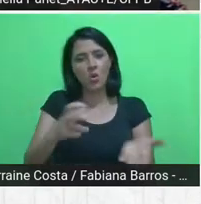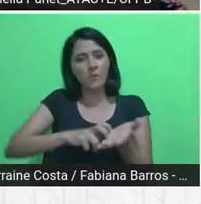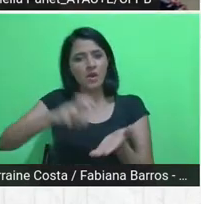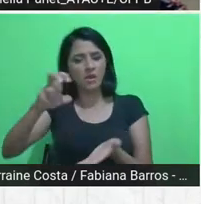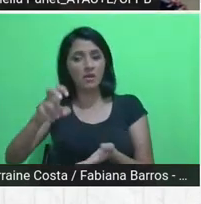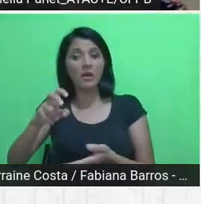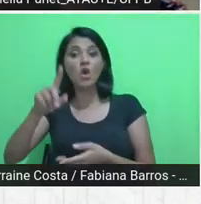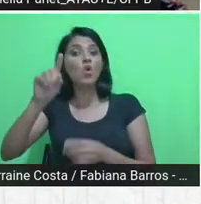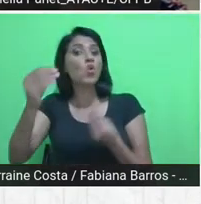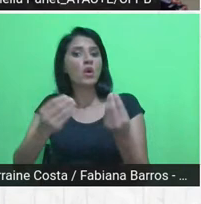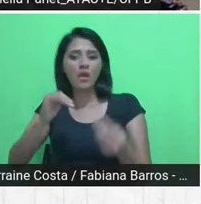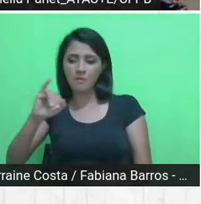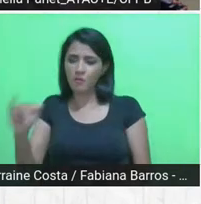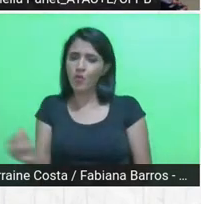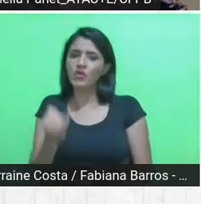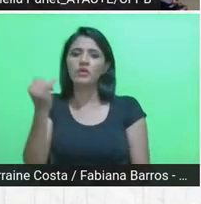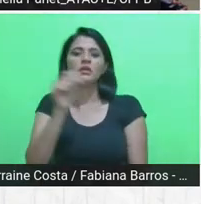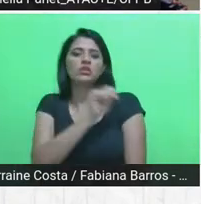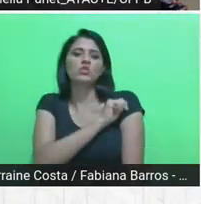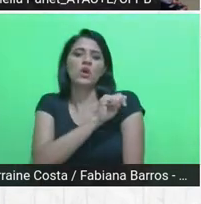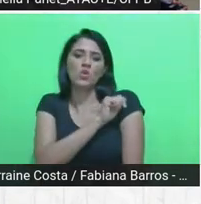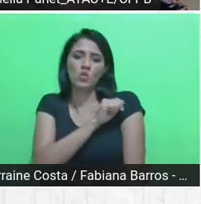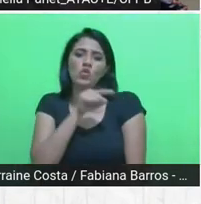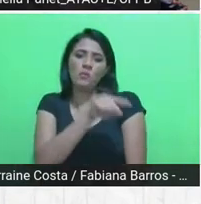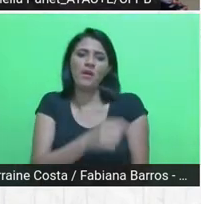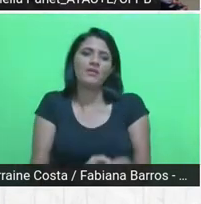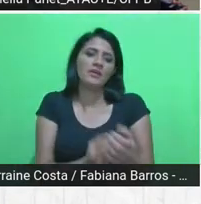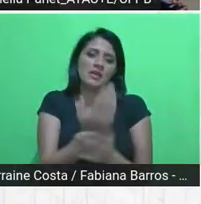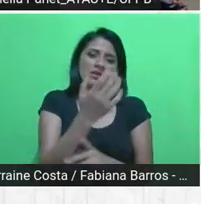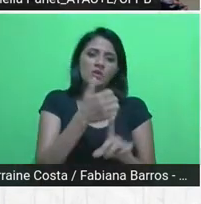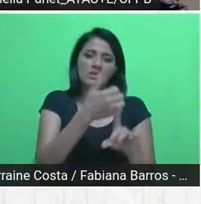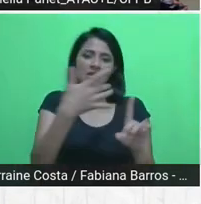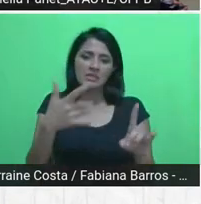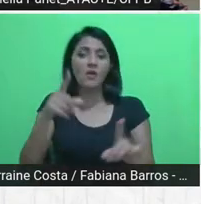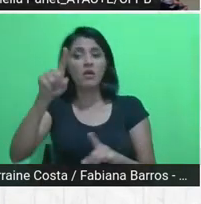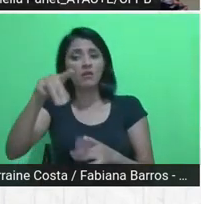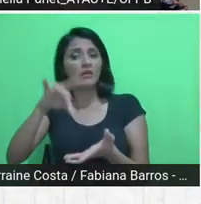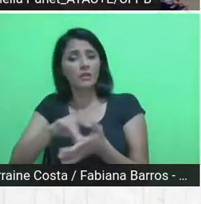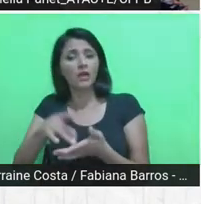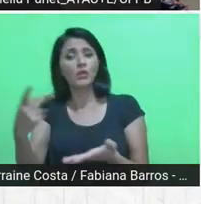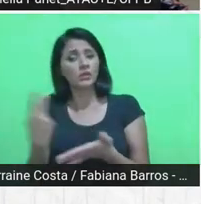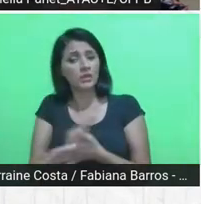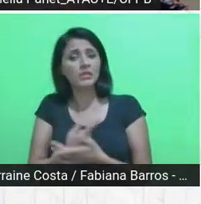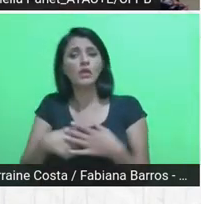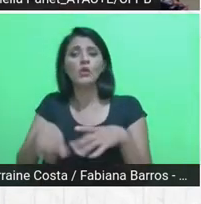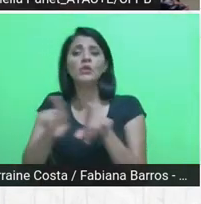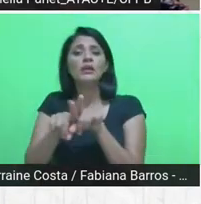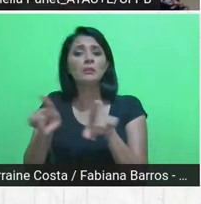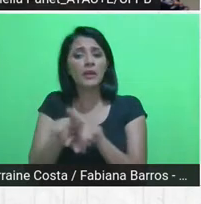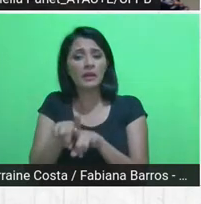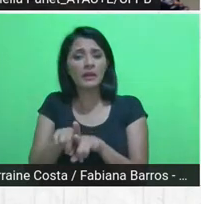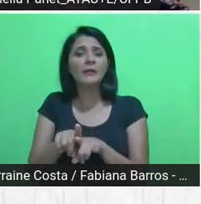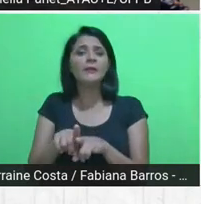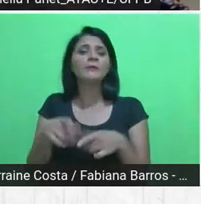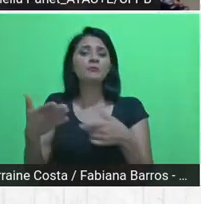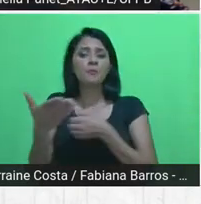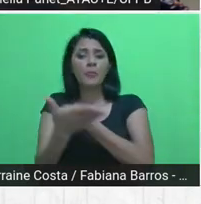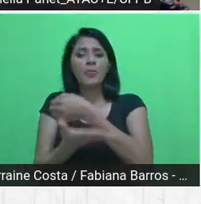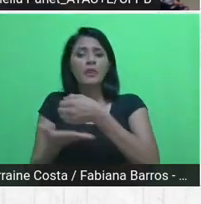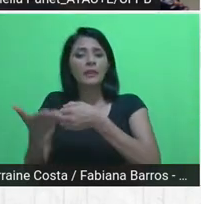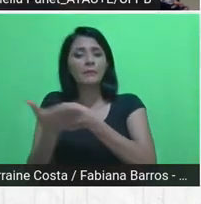construção da extensão, e, de fato, foi o que aconteceu também na base e